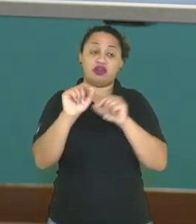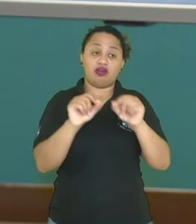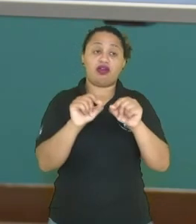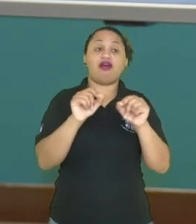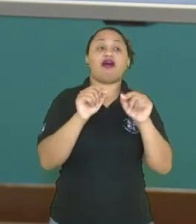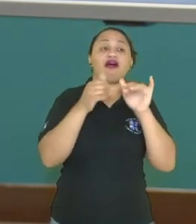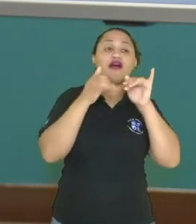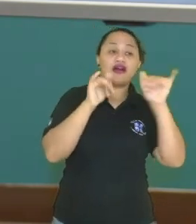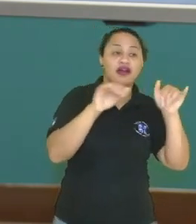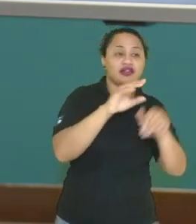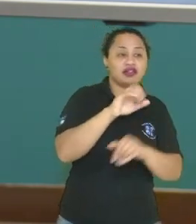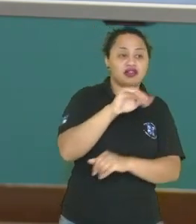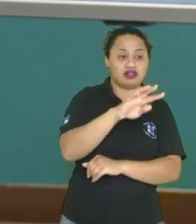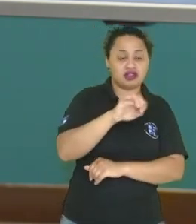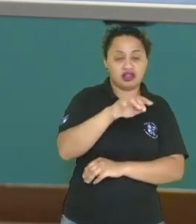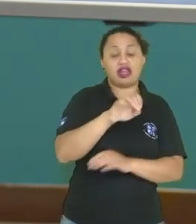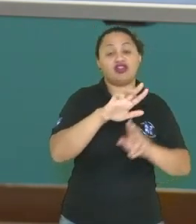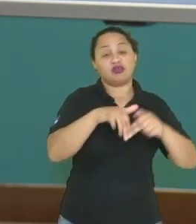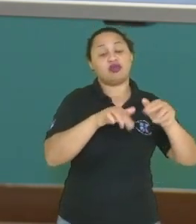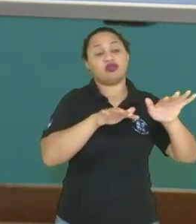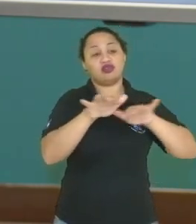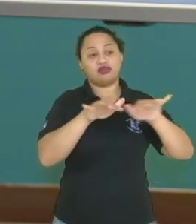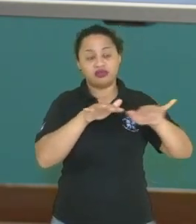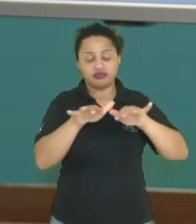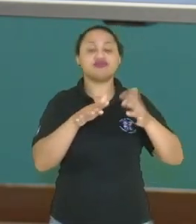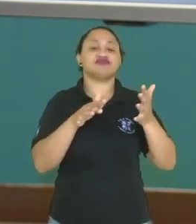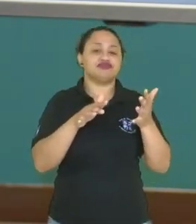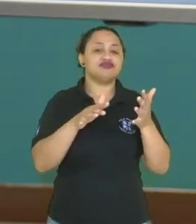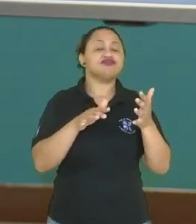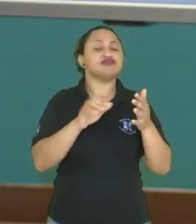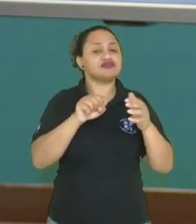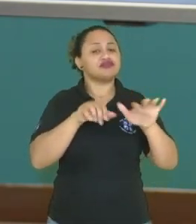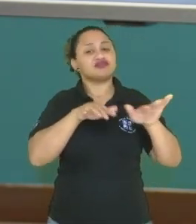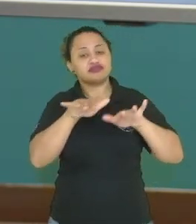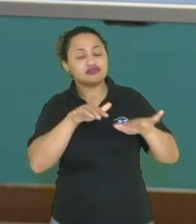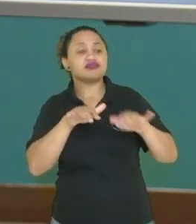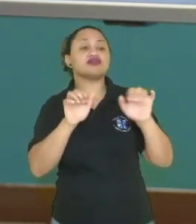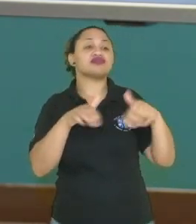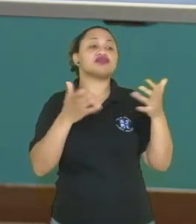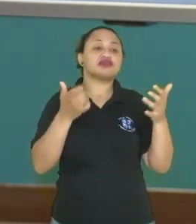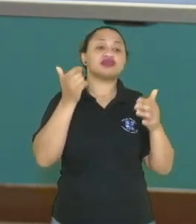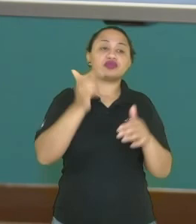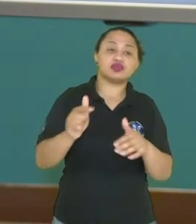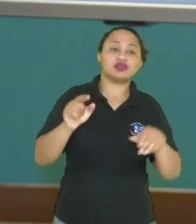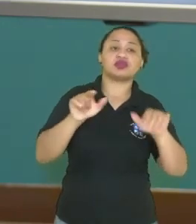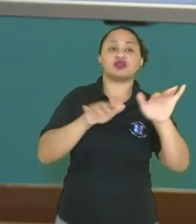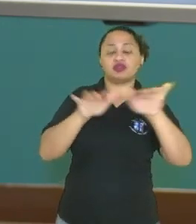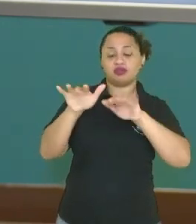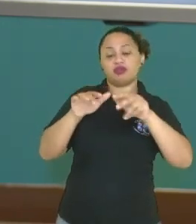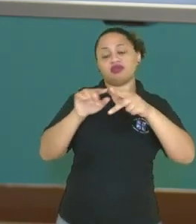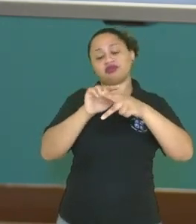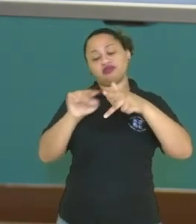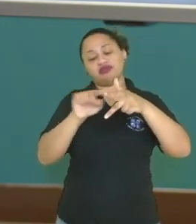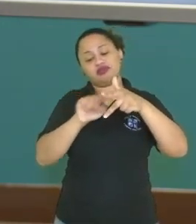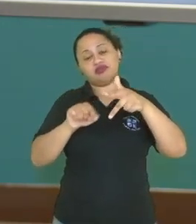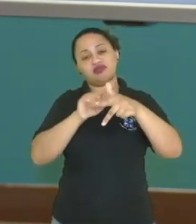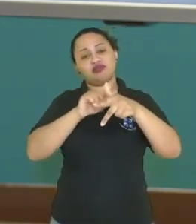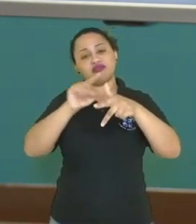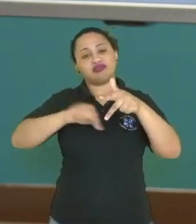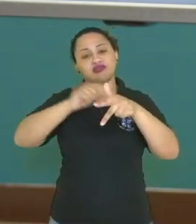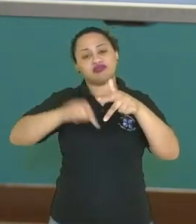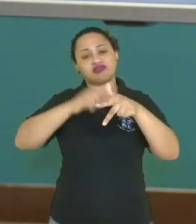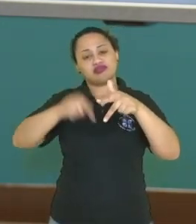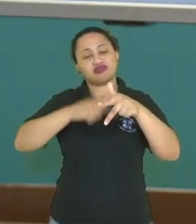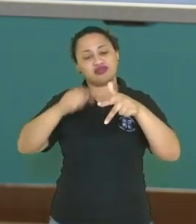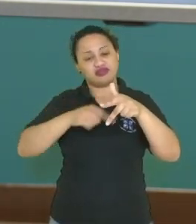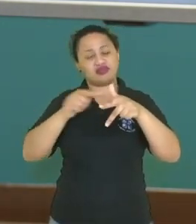energia cinética para elas. Fazendo o quê? O movimento, certo? Então, novamente, o movimento aqui das turbinas, que vai